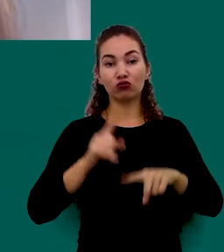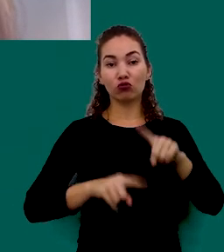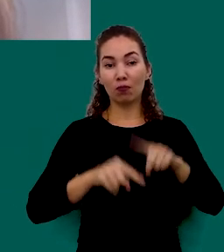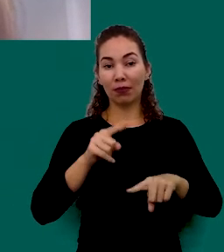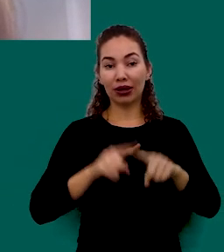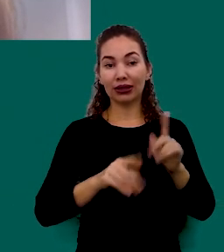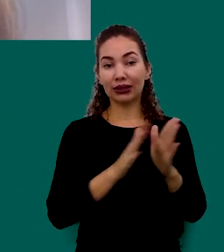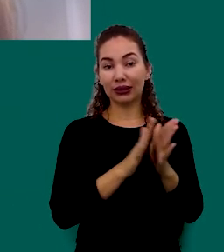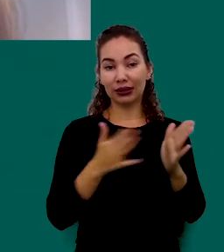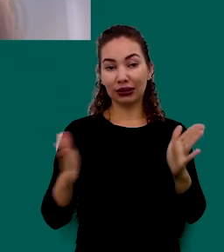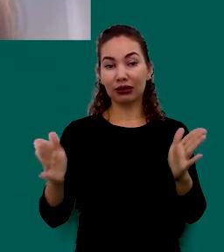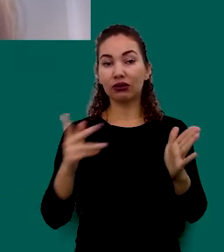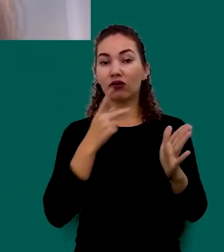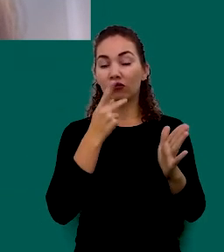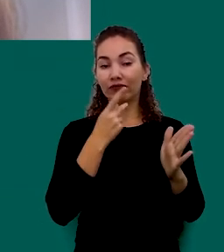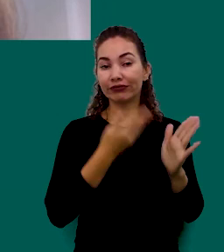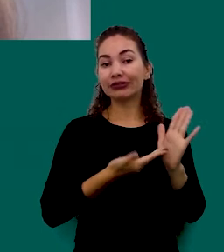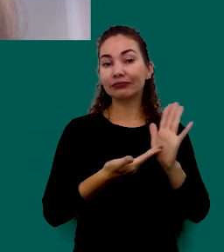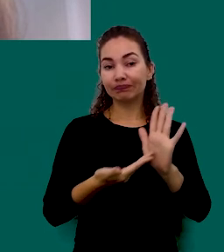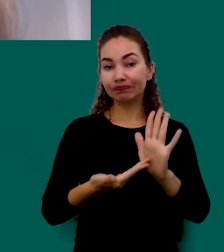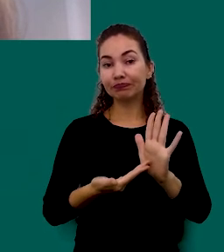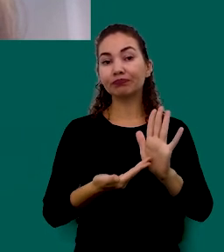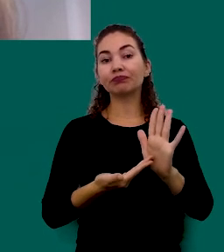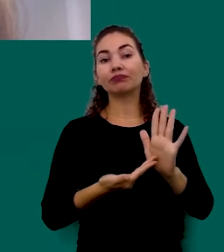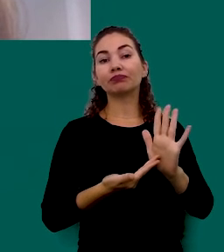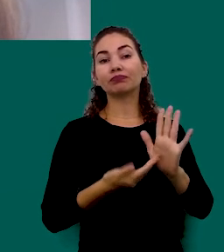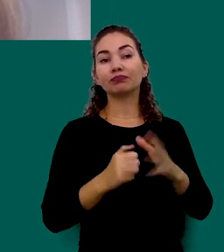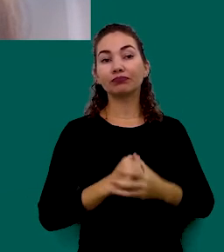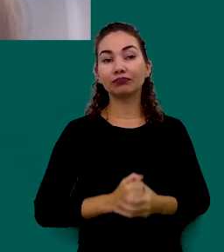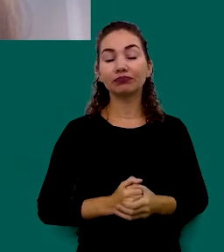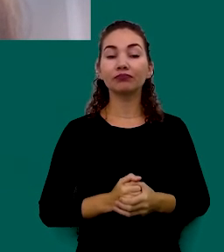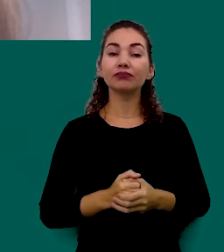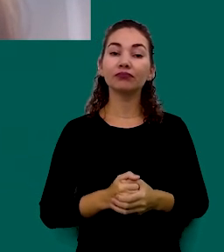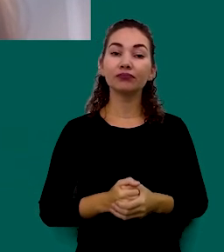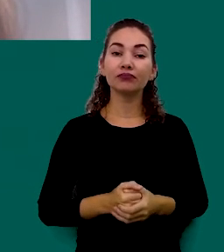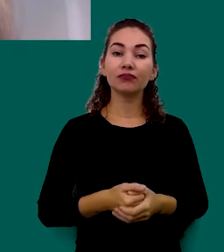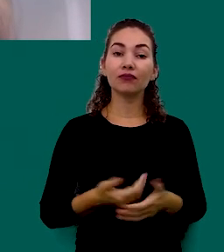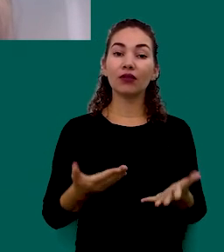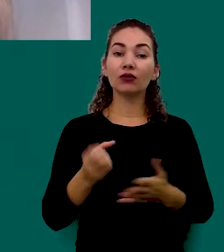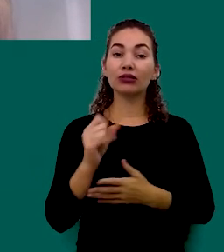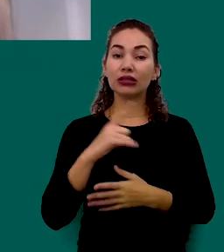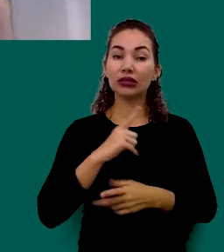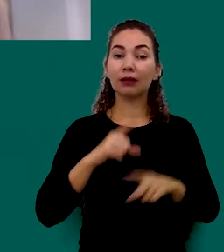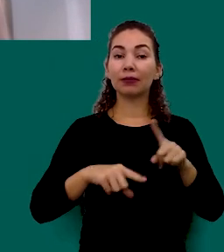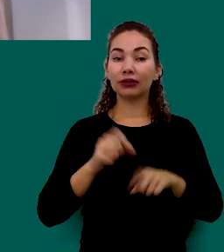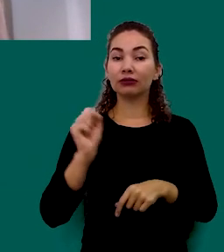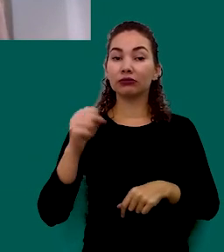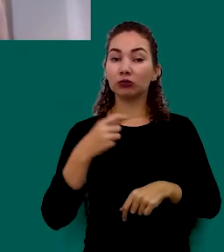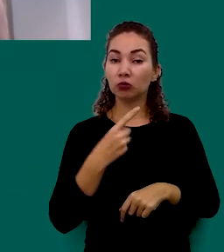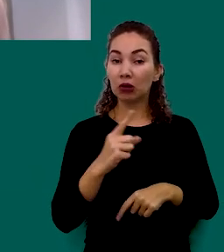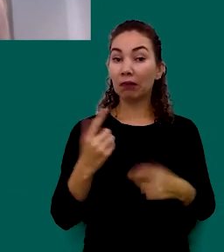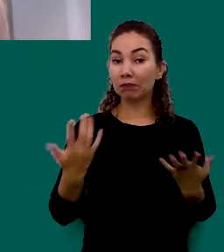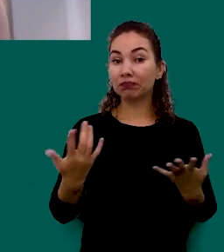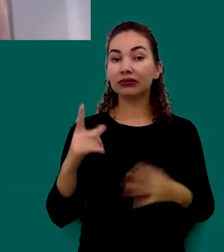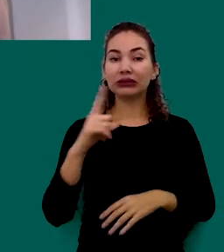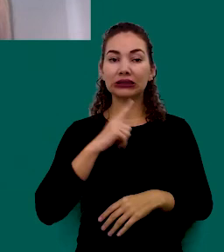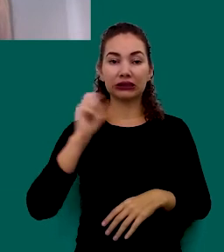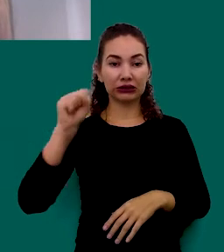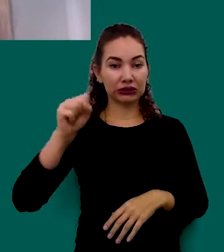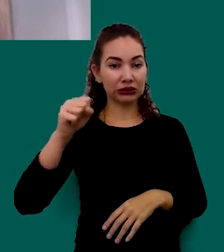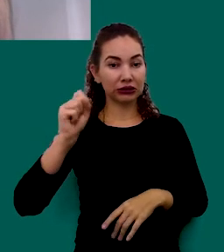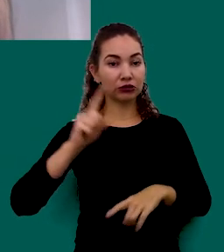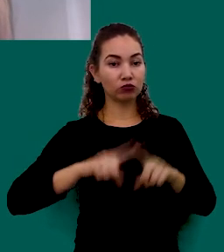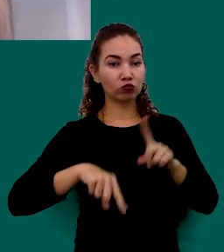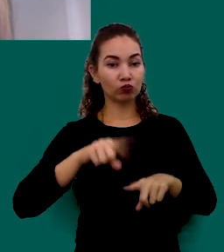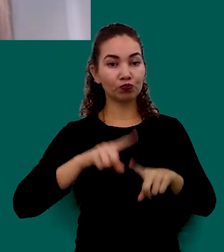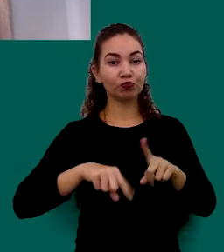Que A Fabiela Trouxe Né Em Relação Os Comentários Que A Fabiela Trouxe Hoje Se Tem Material Ou Não Nós Temos Sim Um Material